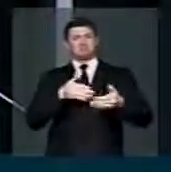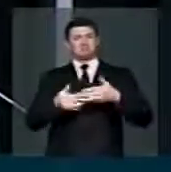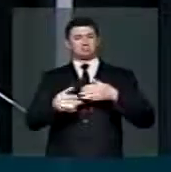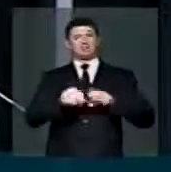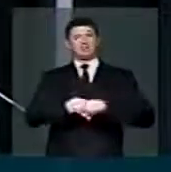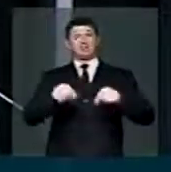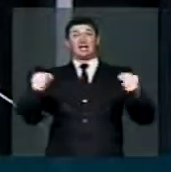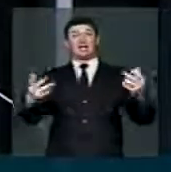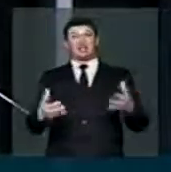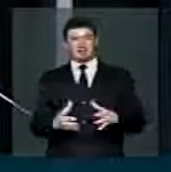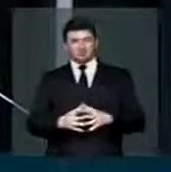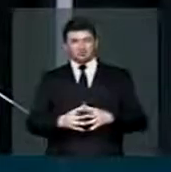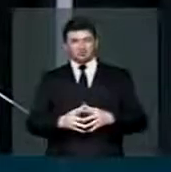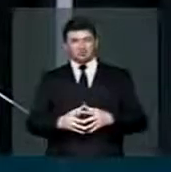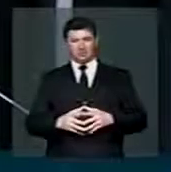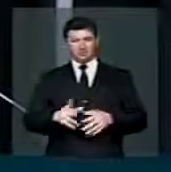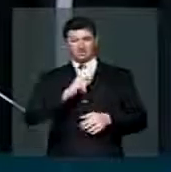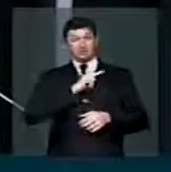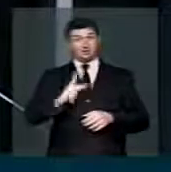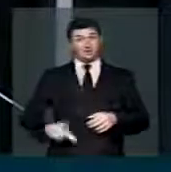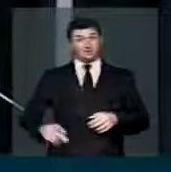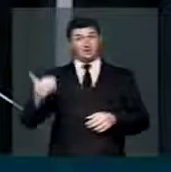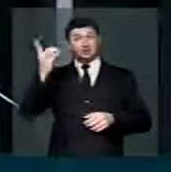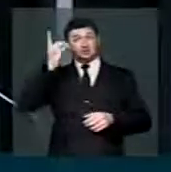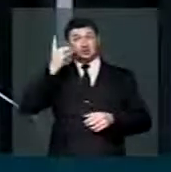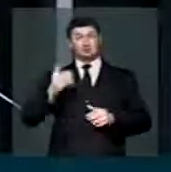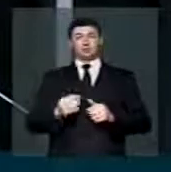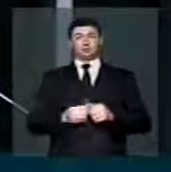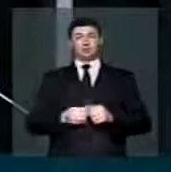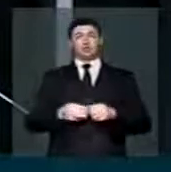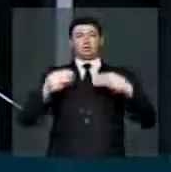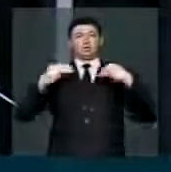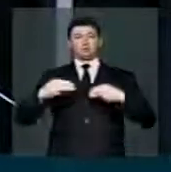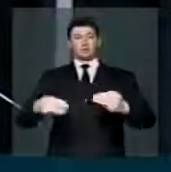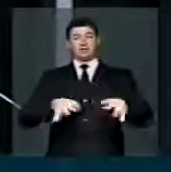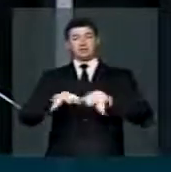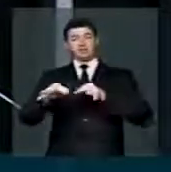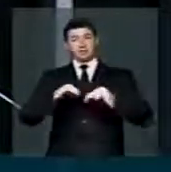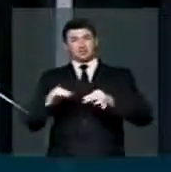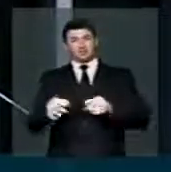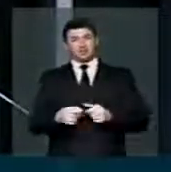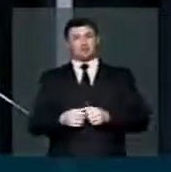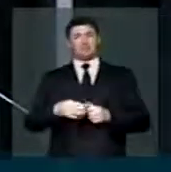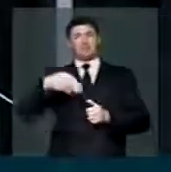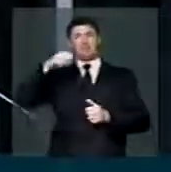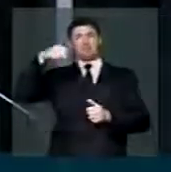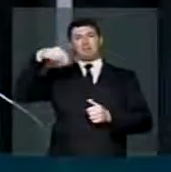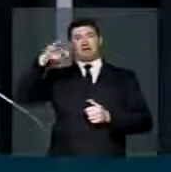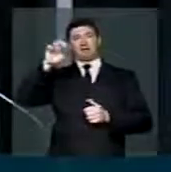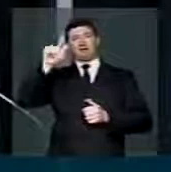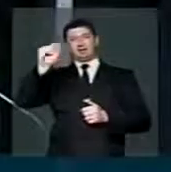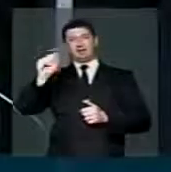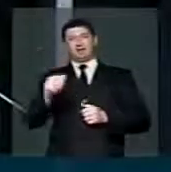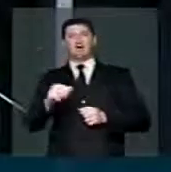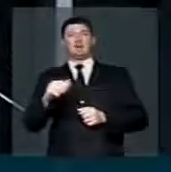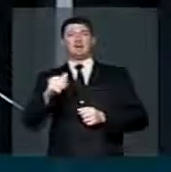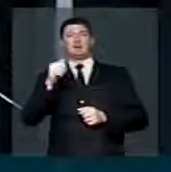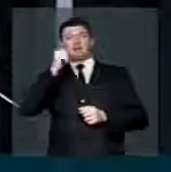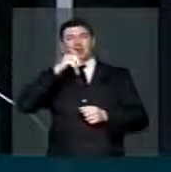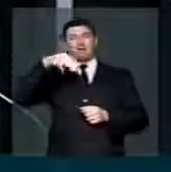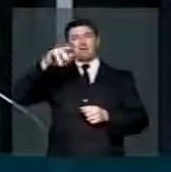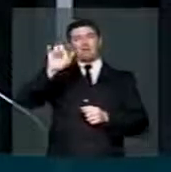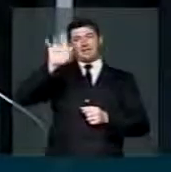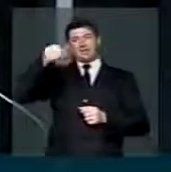fiquem falidos. A presidente Dilma, o Ministério do Planejamento, Mântega, Amira Bequior,